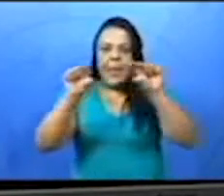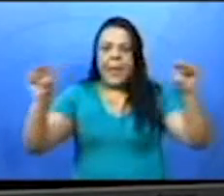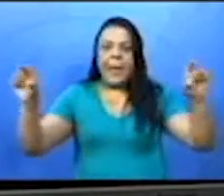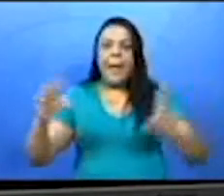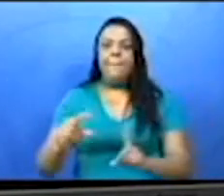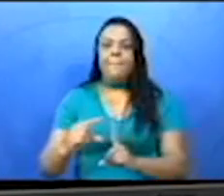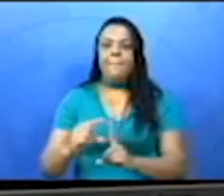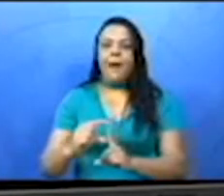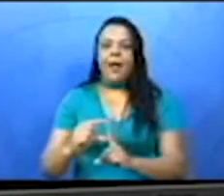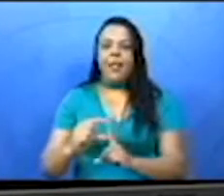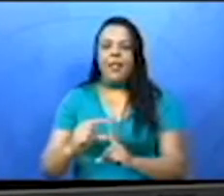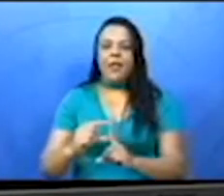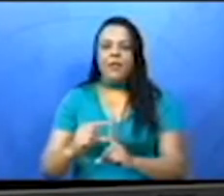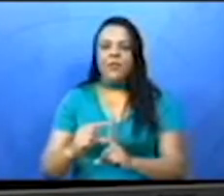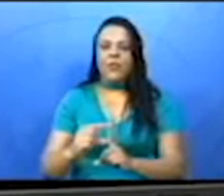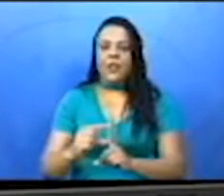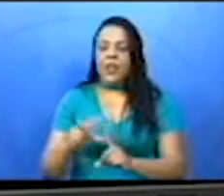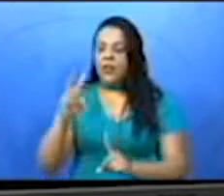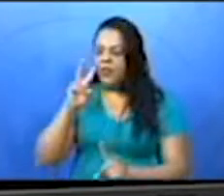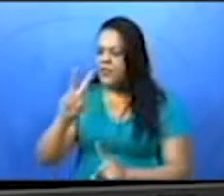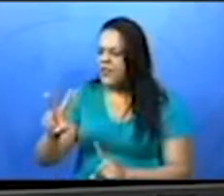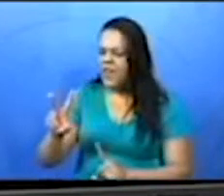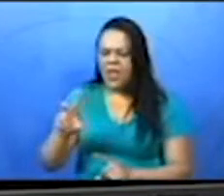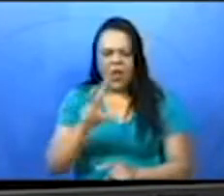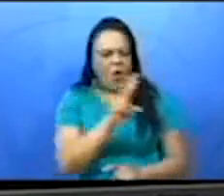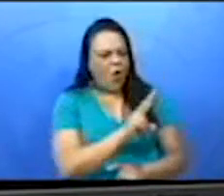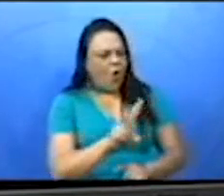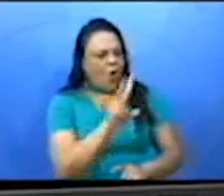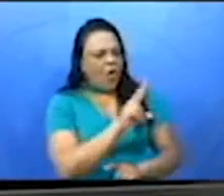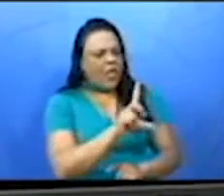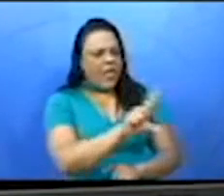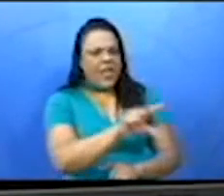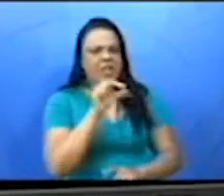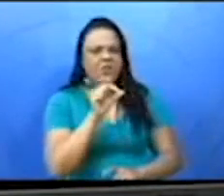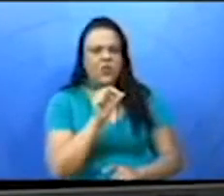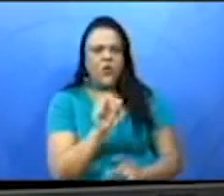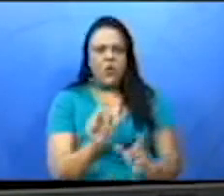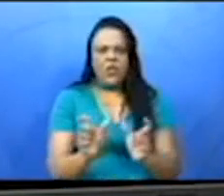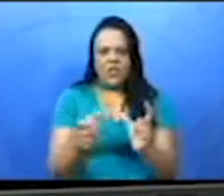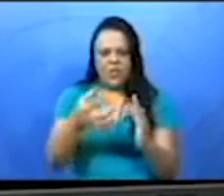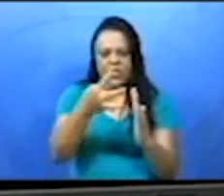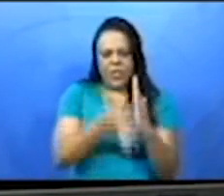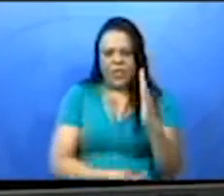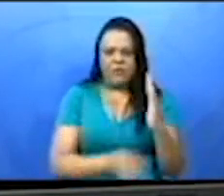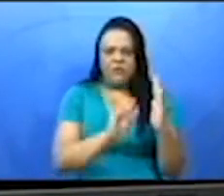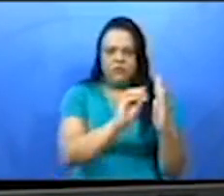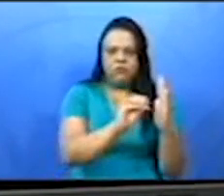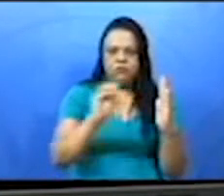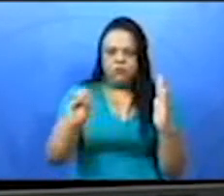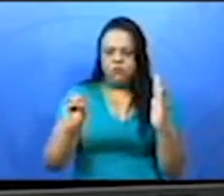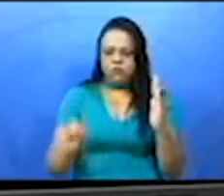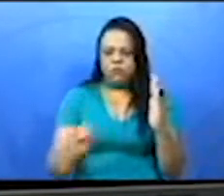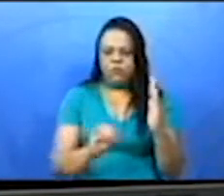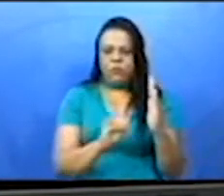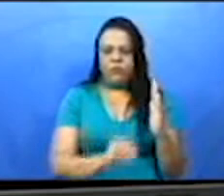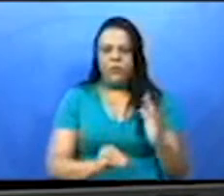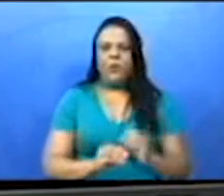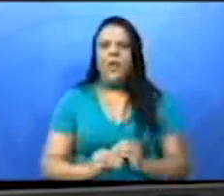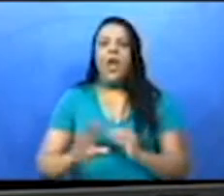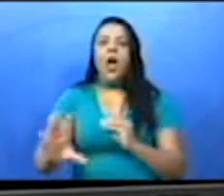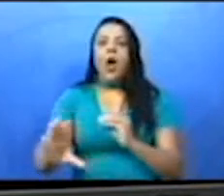veja qual é a melhor sem caixa em cada lacuna. É só você completar,